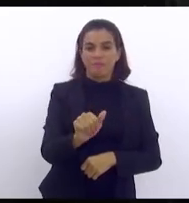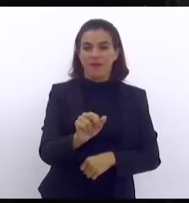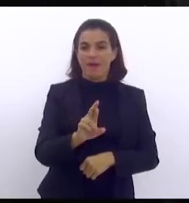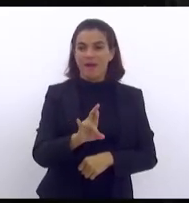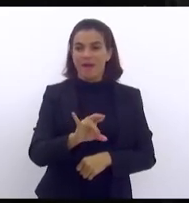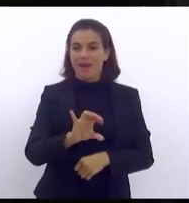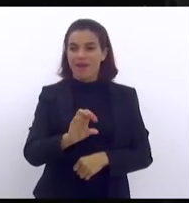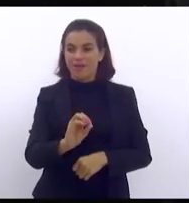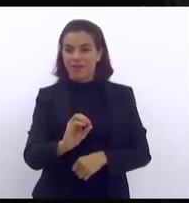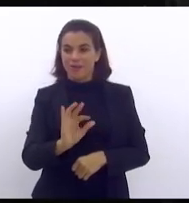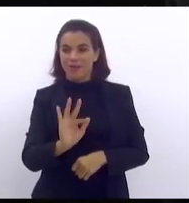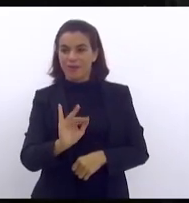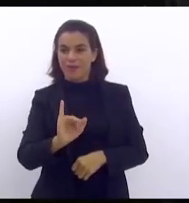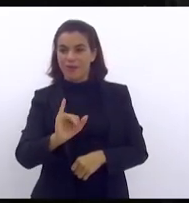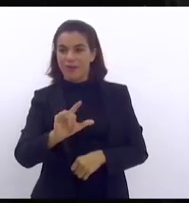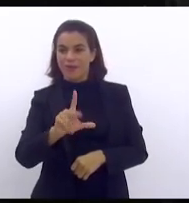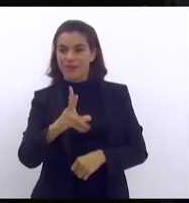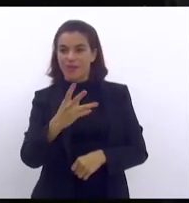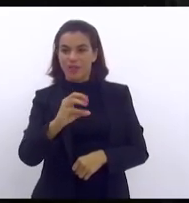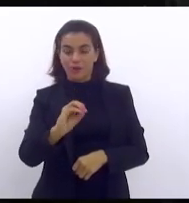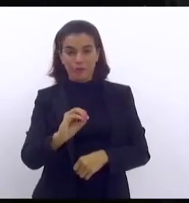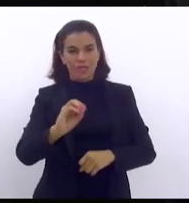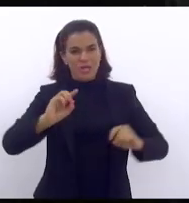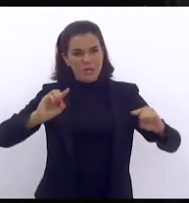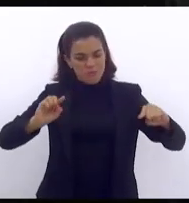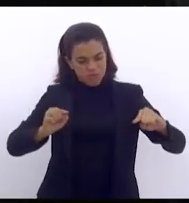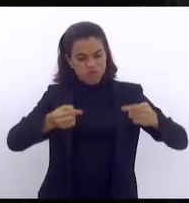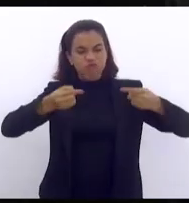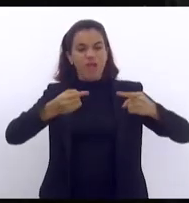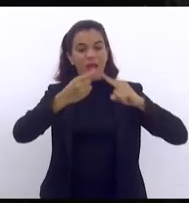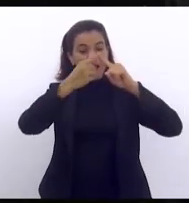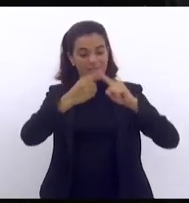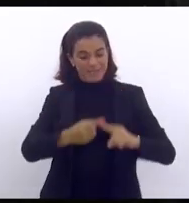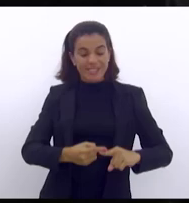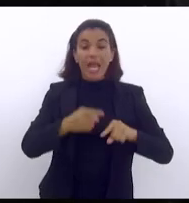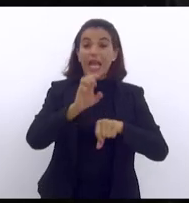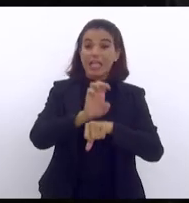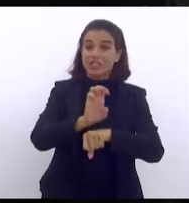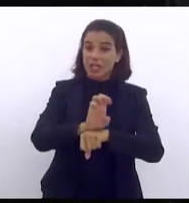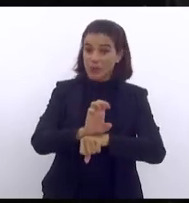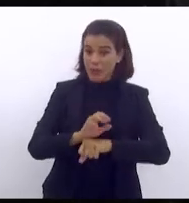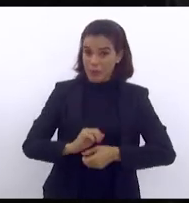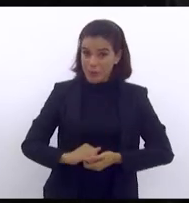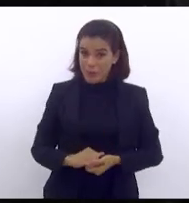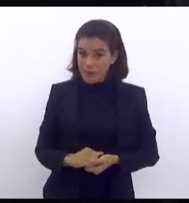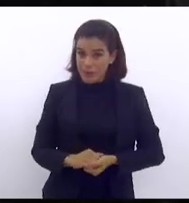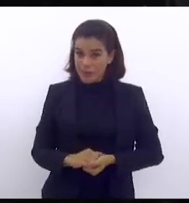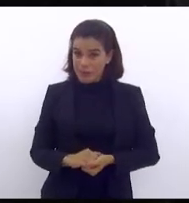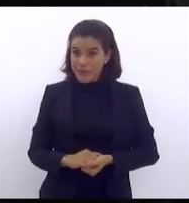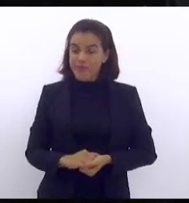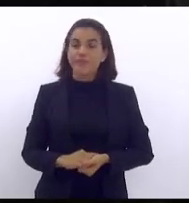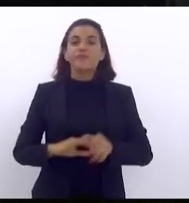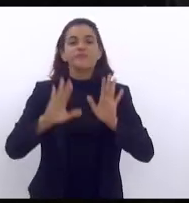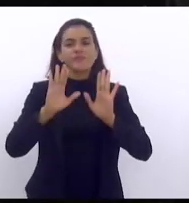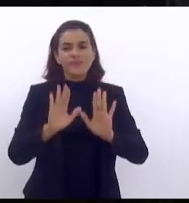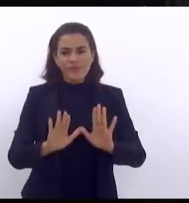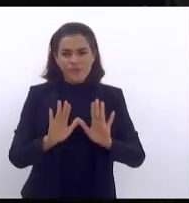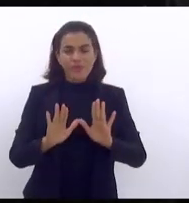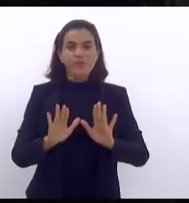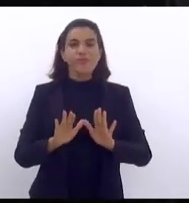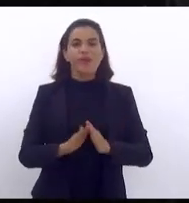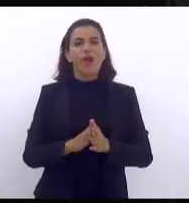e passou-se a disputar o campeonato estadual mas vamos pegar um ponto